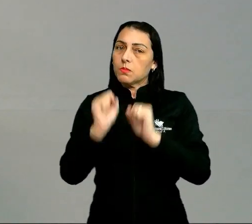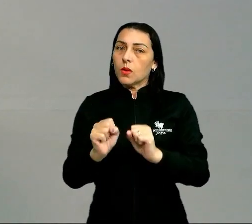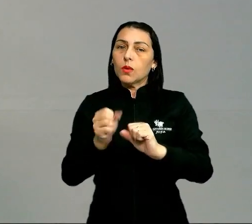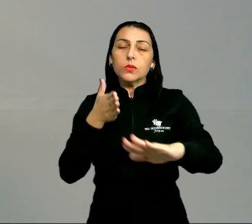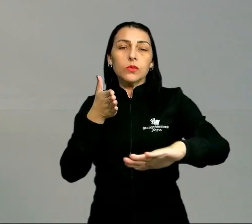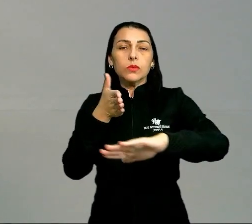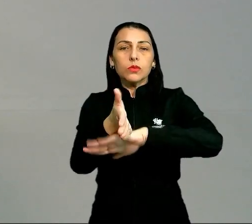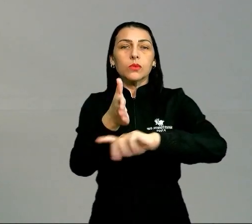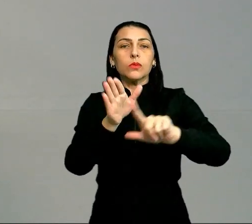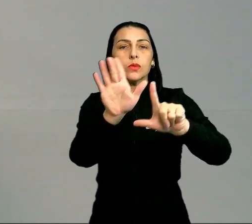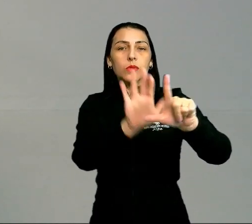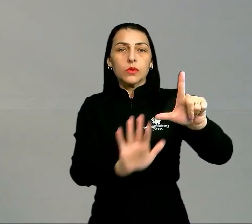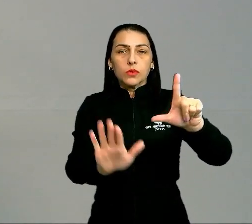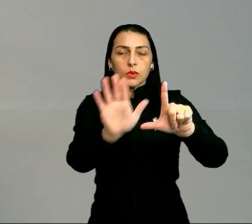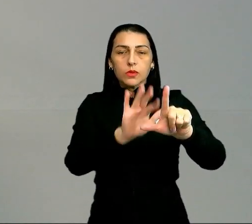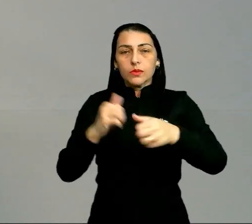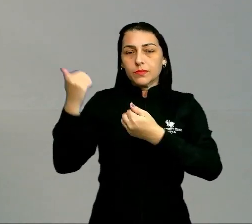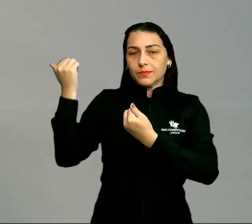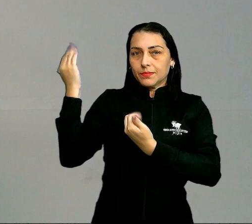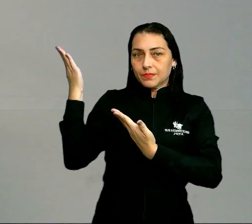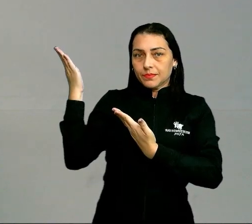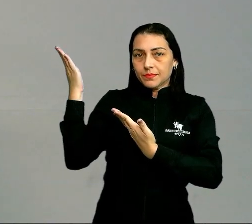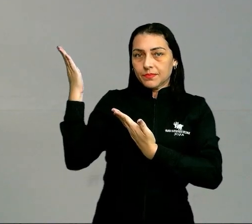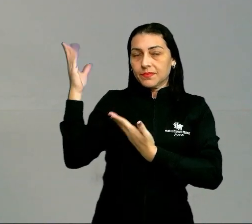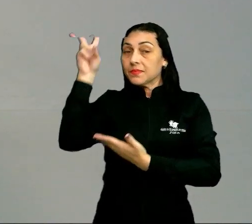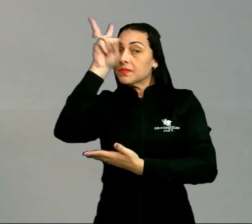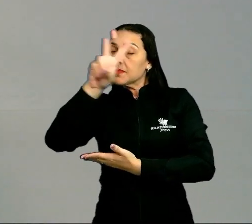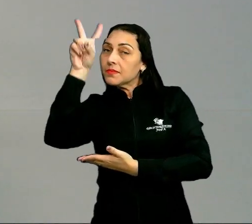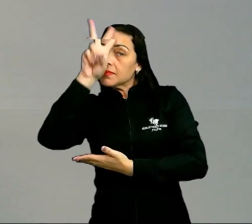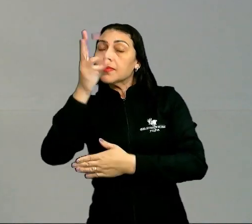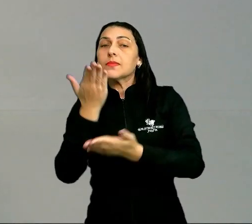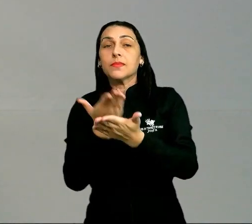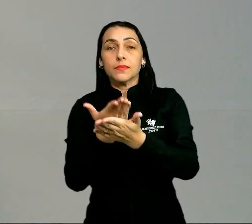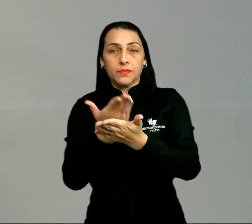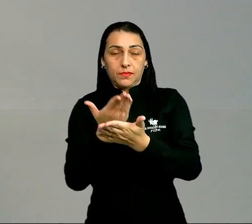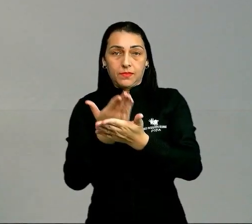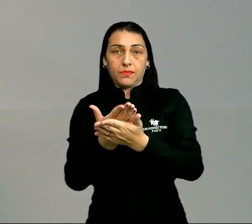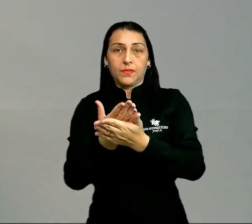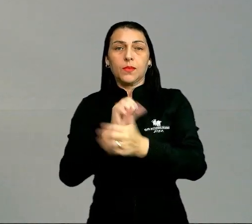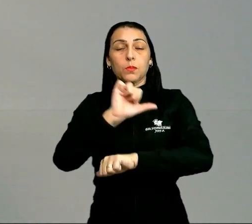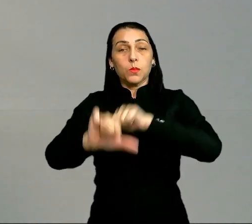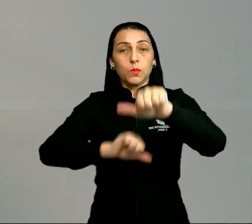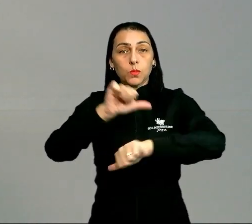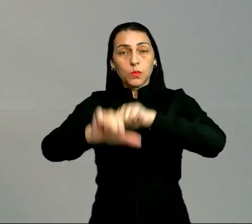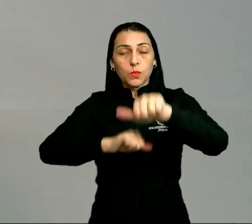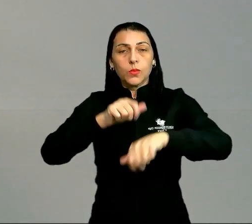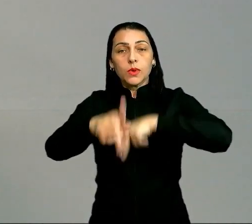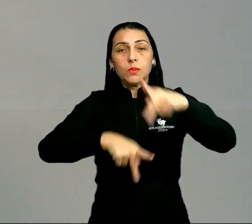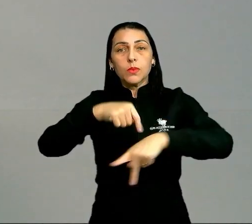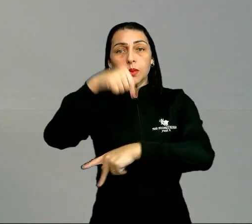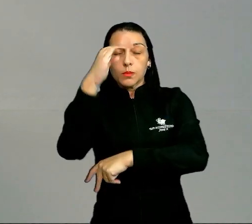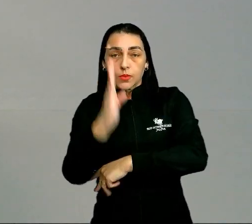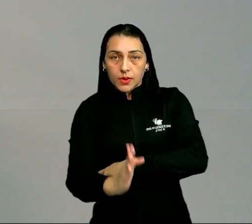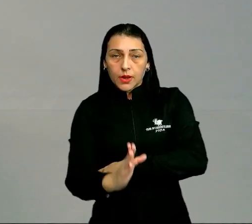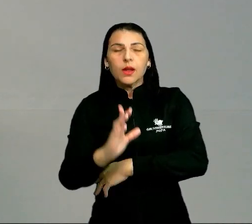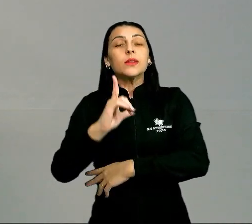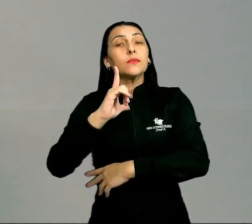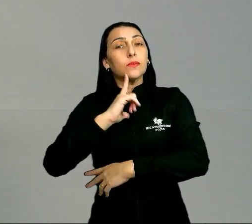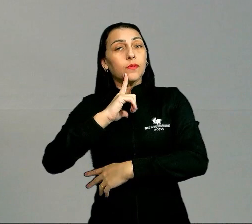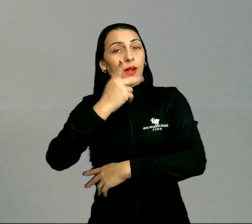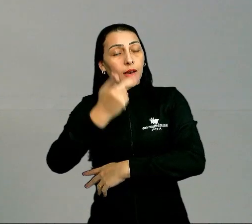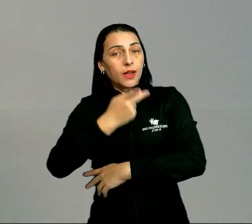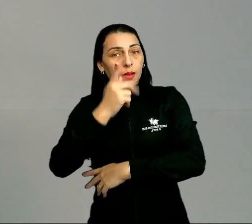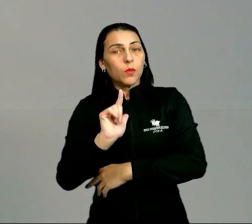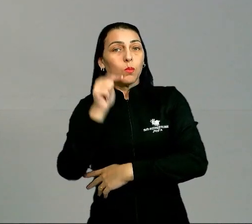estar acessando as nossas plataformas, e lembrando que essa aula sobre dinâmica populacional brasileira, nós vamos